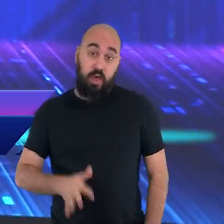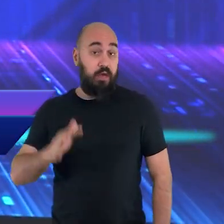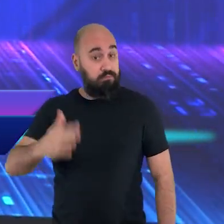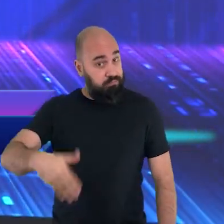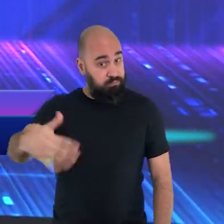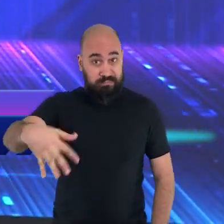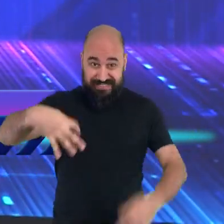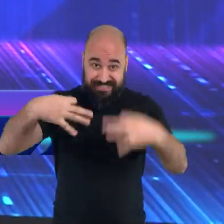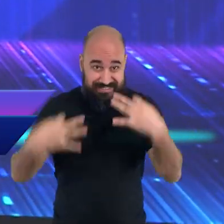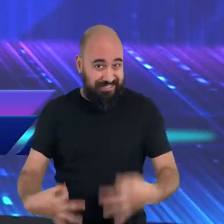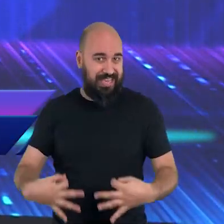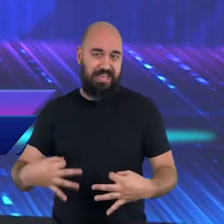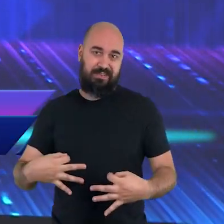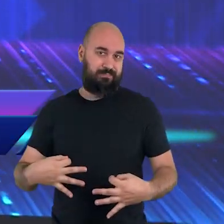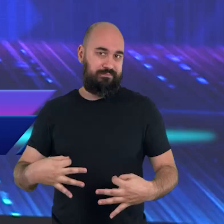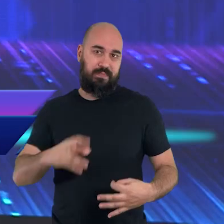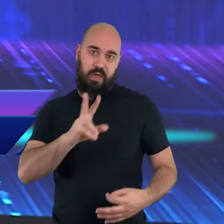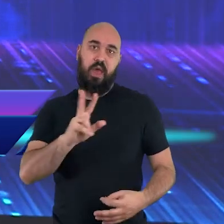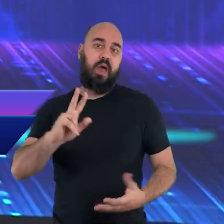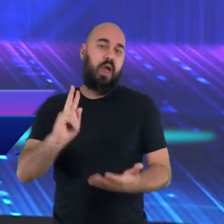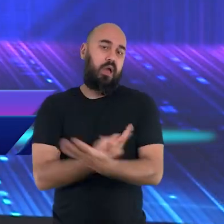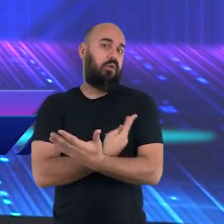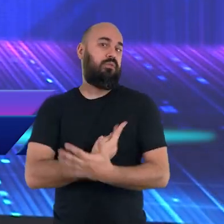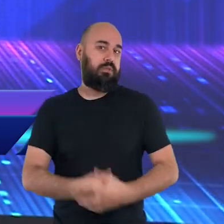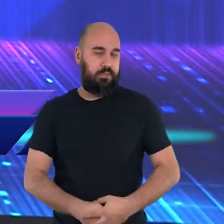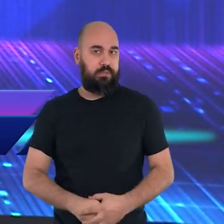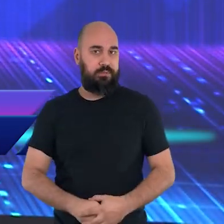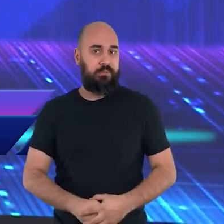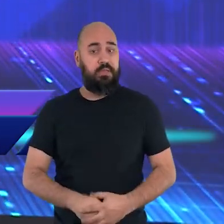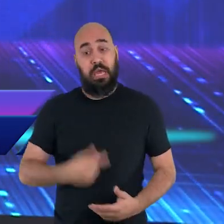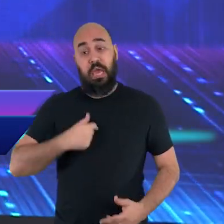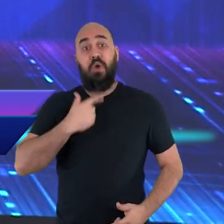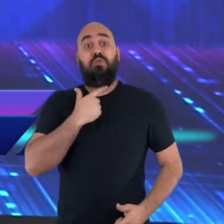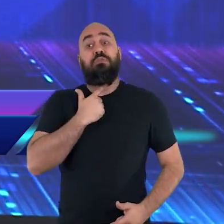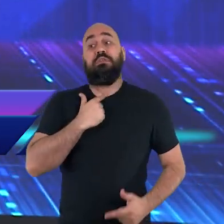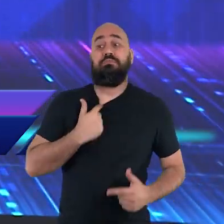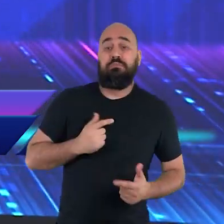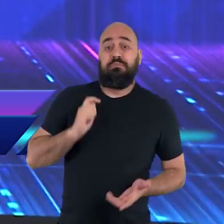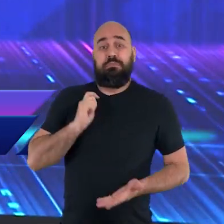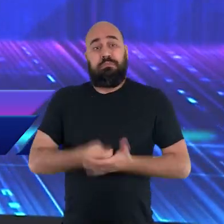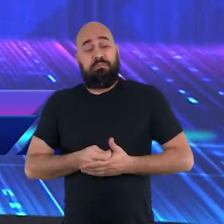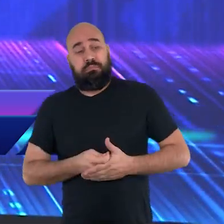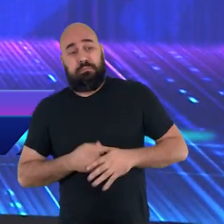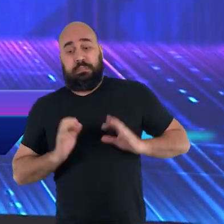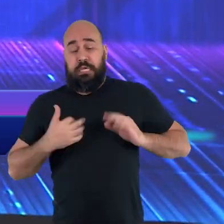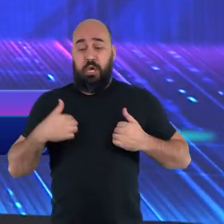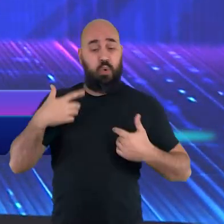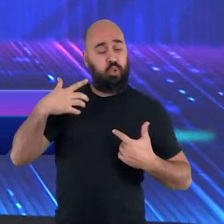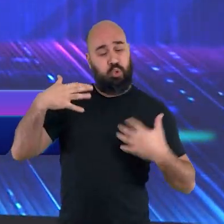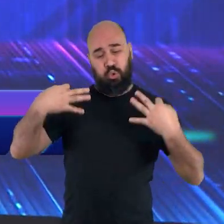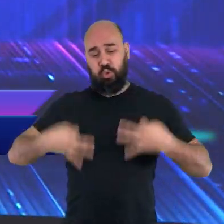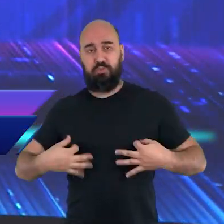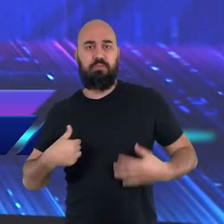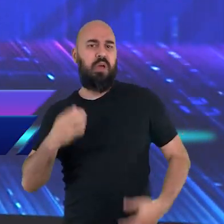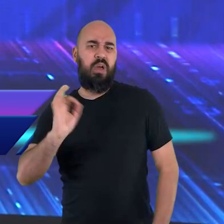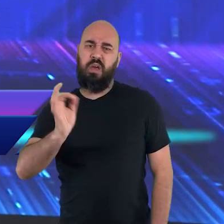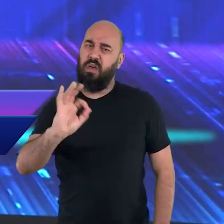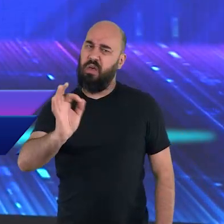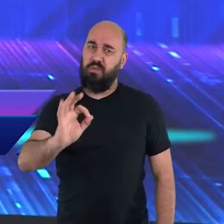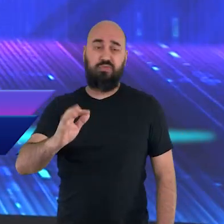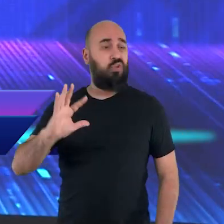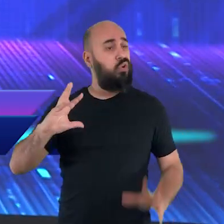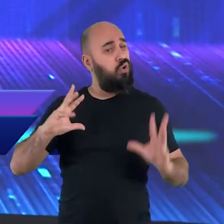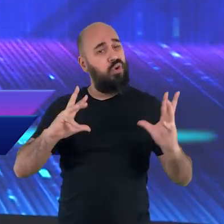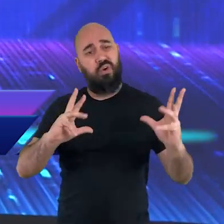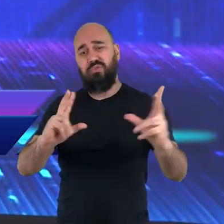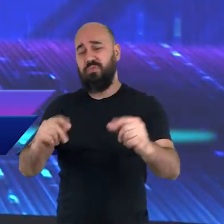escolha nem da sua vontade. Todos nós passaremos por esse julgamento. Então, se todos vamos ser julgados, o que